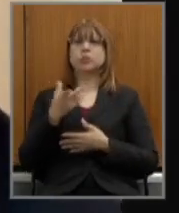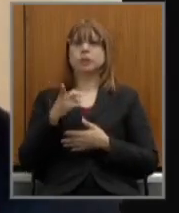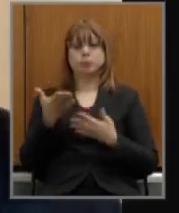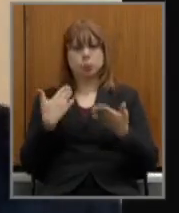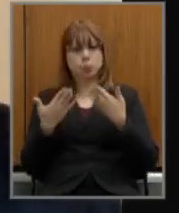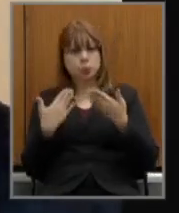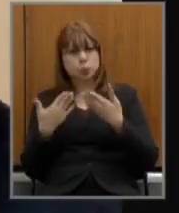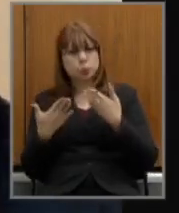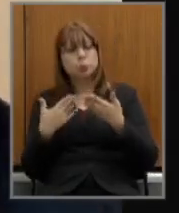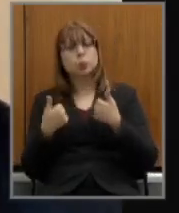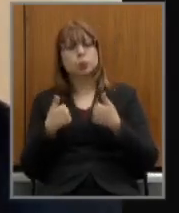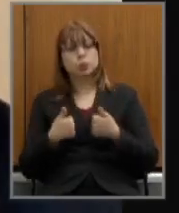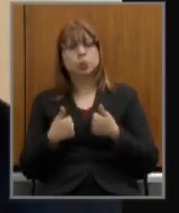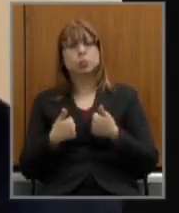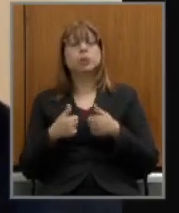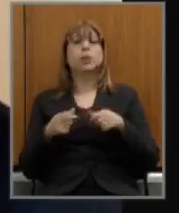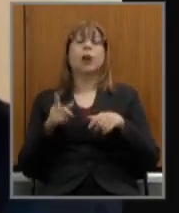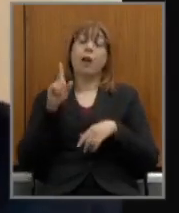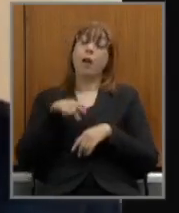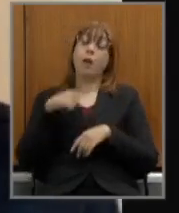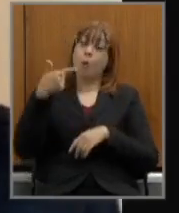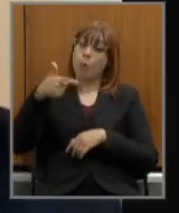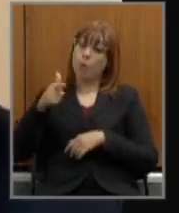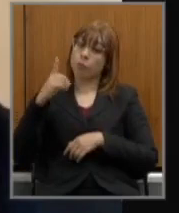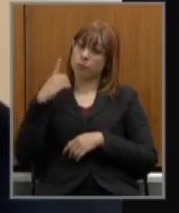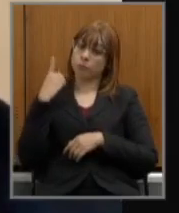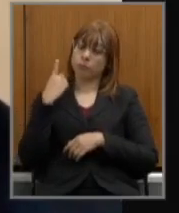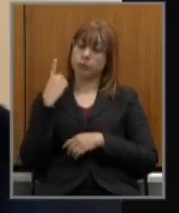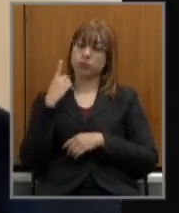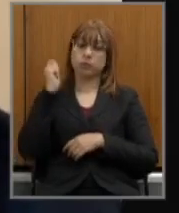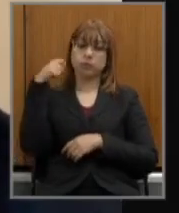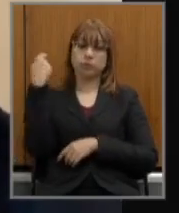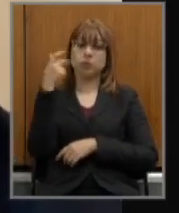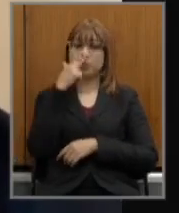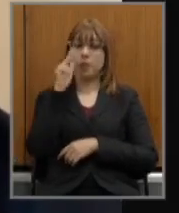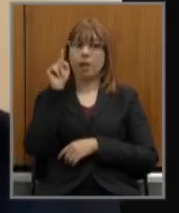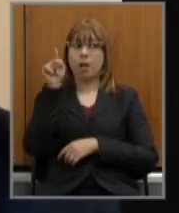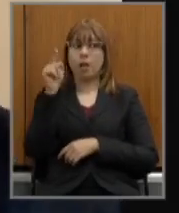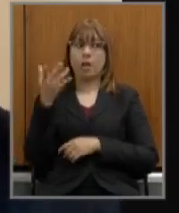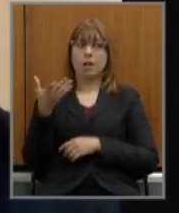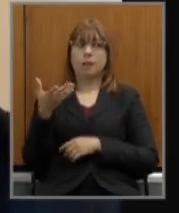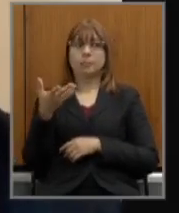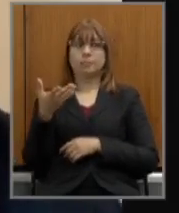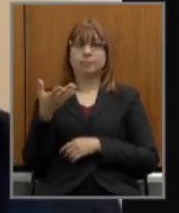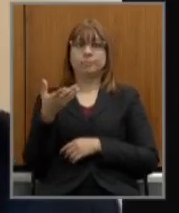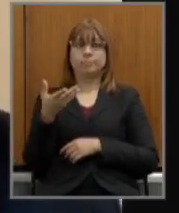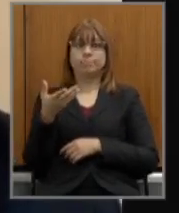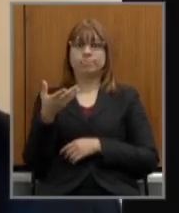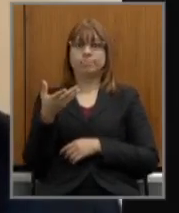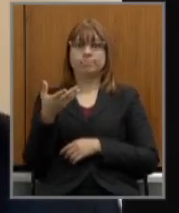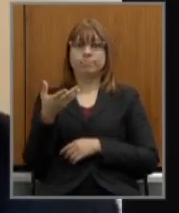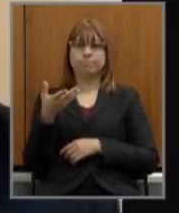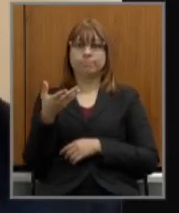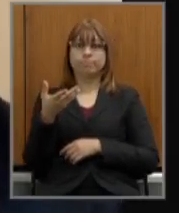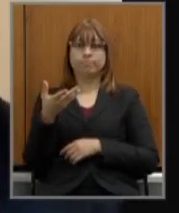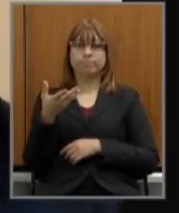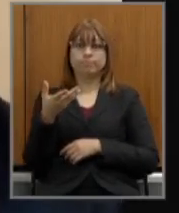e o deputado do Rio Grande do Sul parece que lá as coisas foram feitas de uma maneira com maior